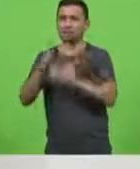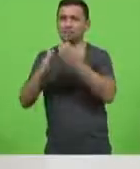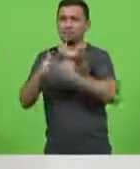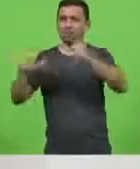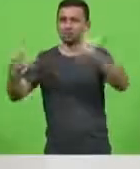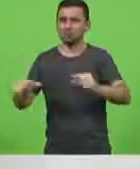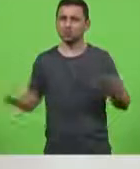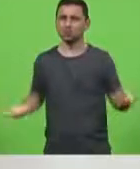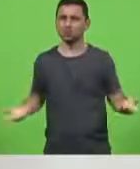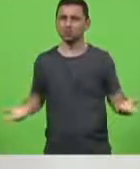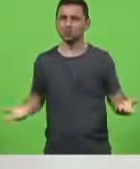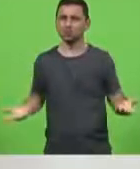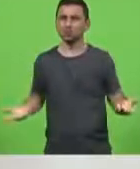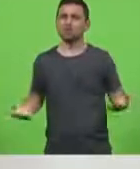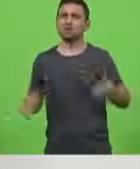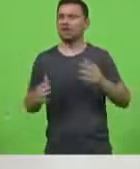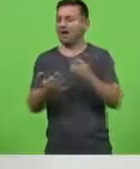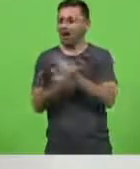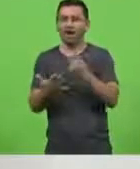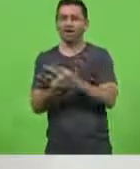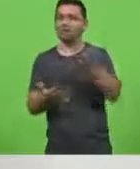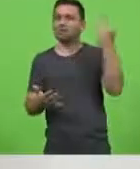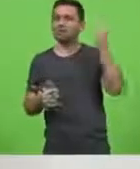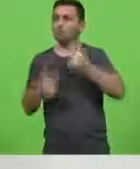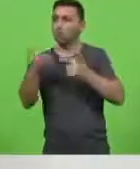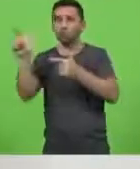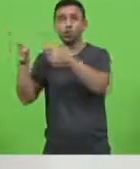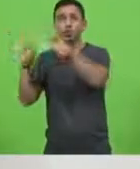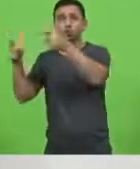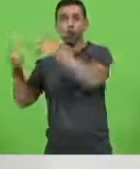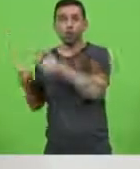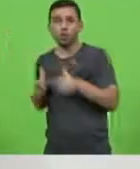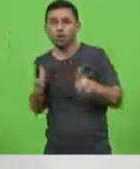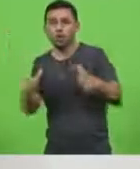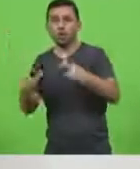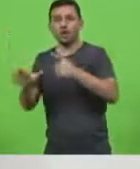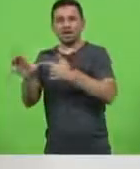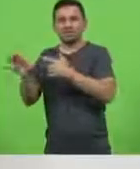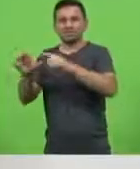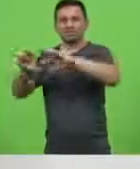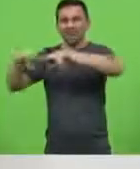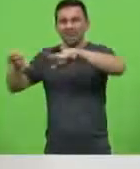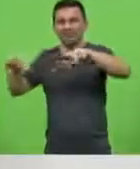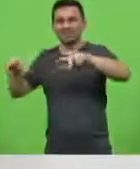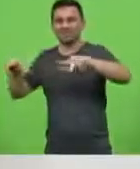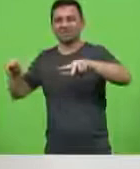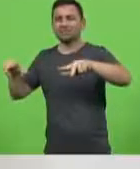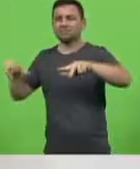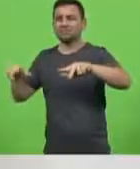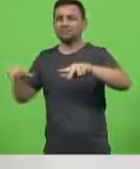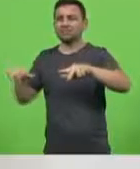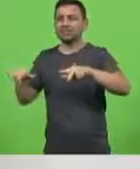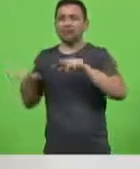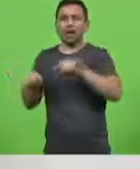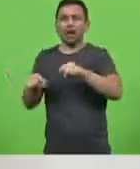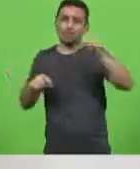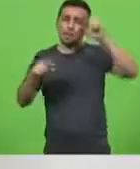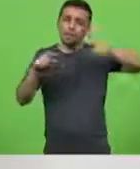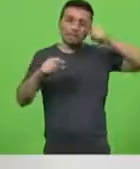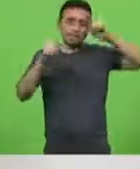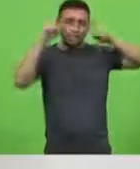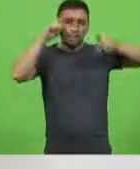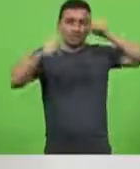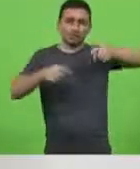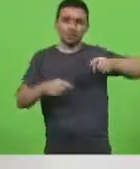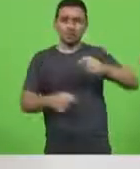tudo que é lugar que foi tentado o secretário a união soviética caiu por causa disso sem concorrência planejamento central o estado botando a mão